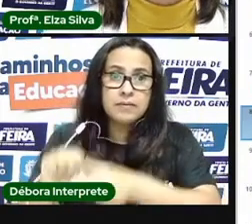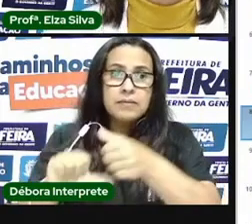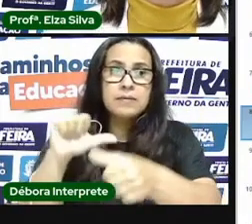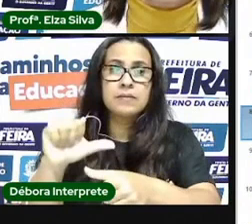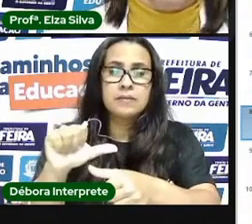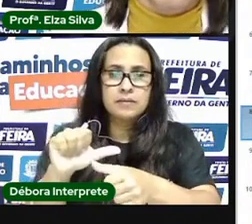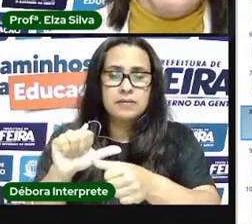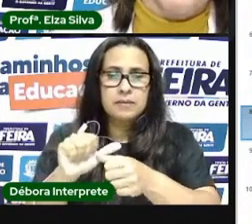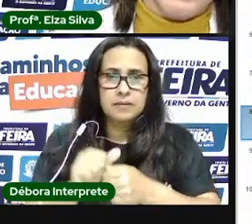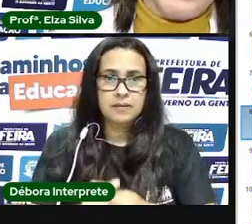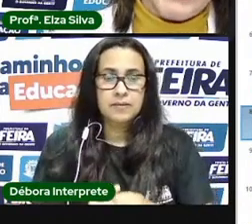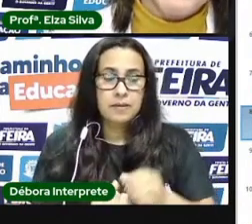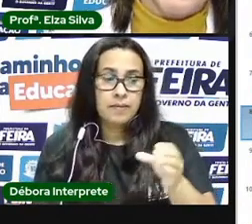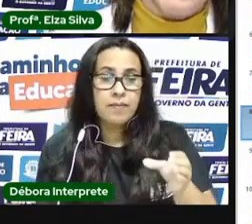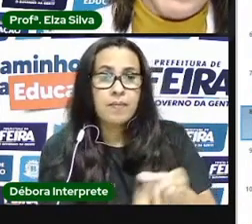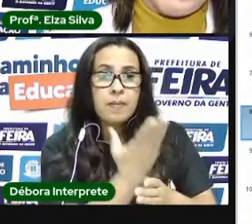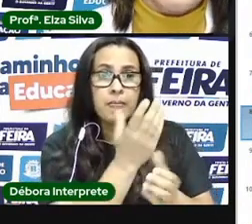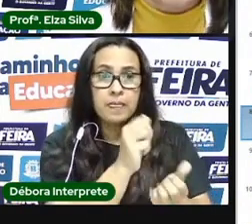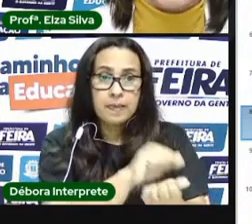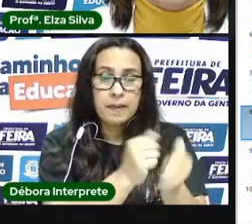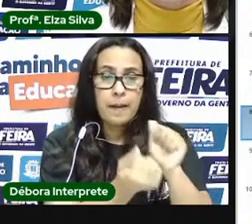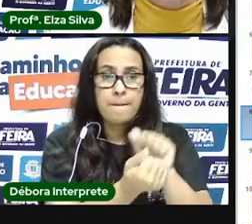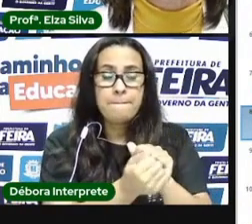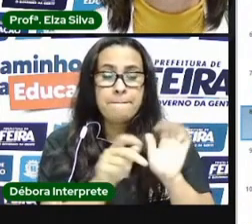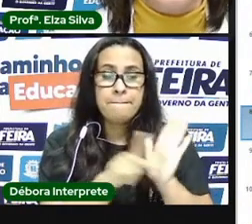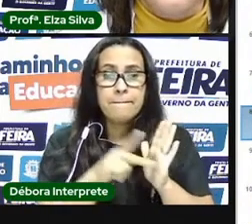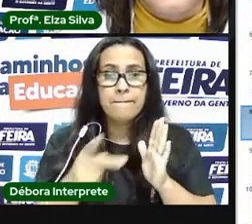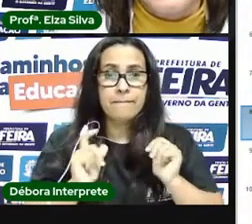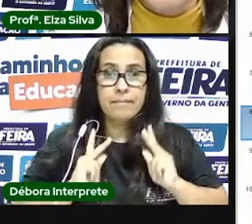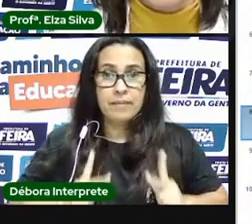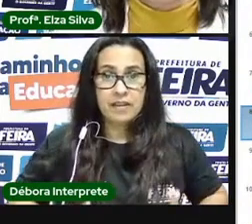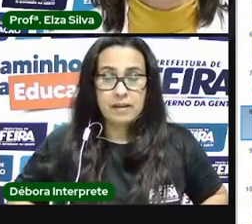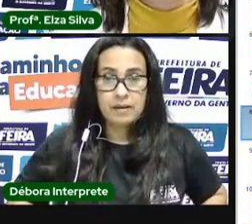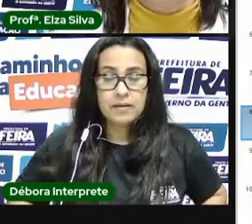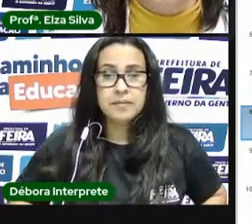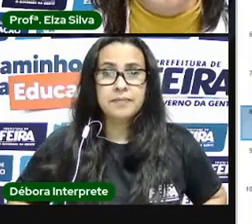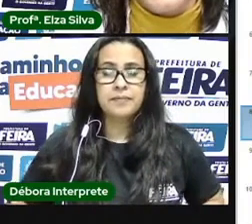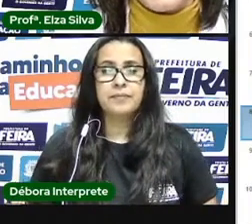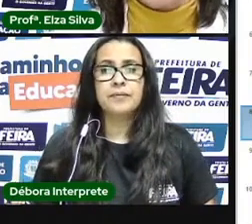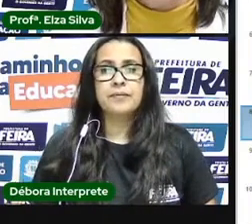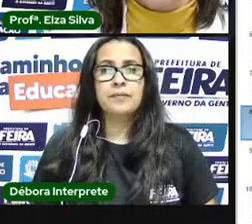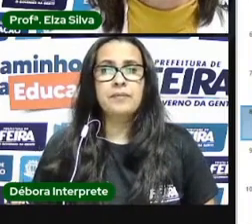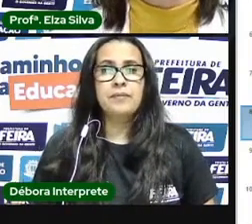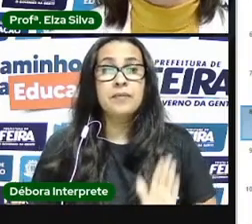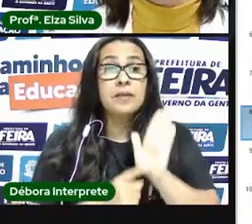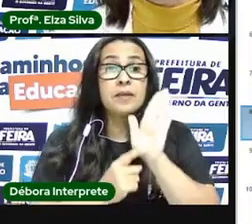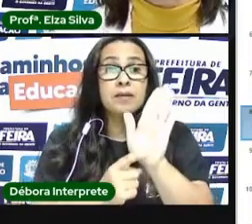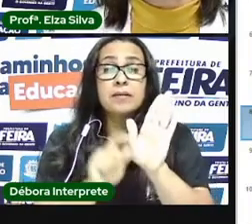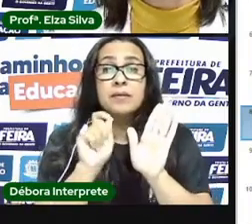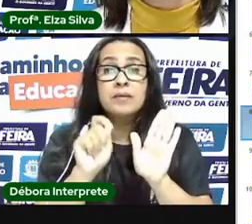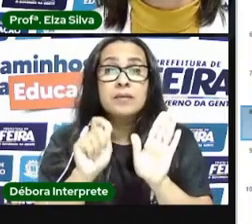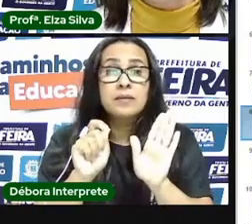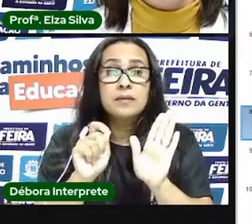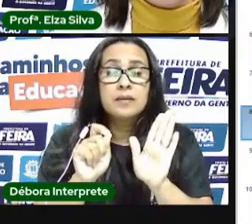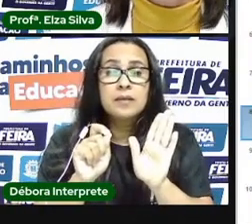Essas manifestações da humanidade, elas representavam e representam a nossa vivência no